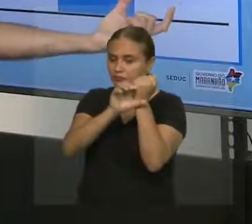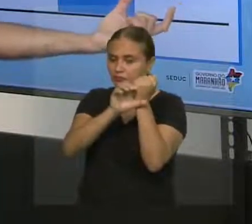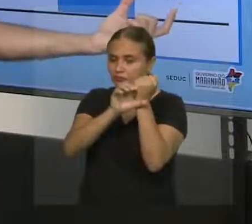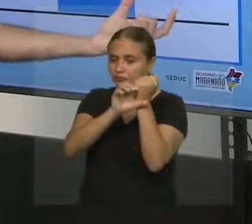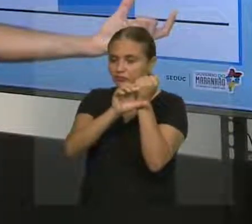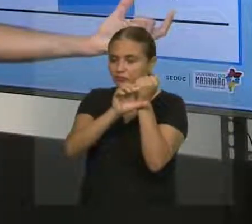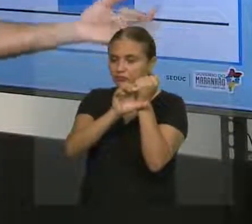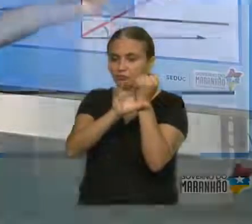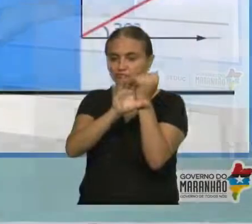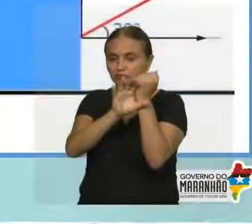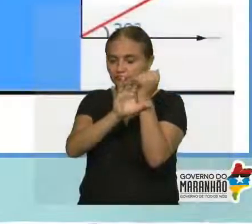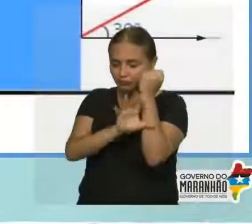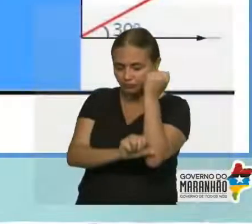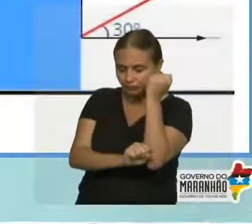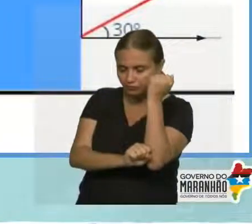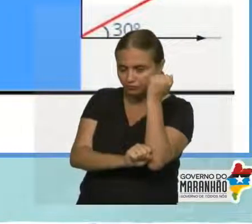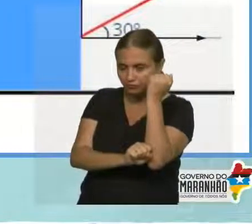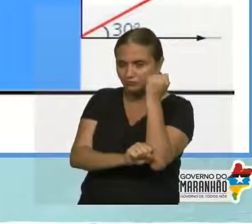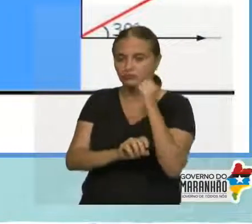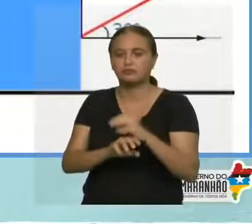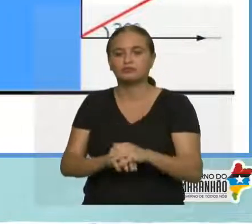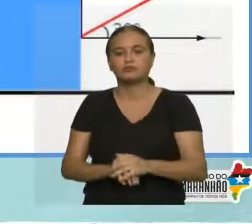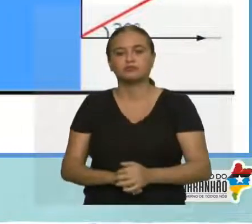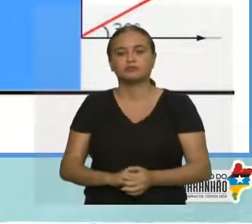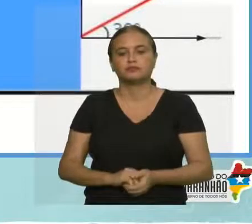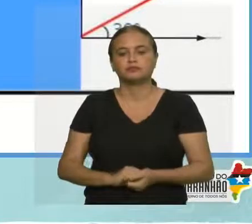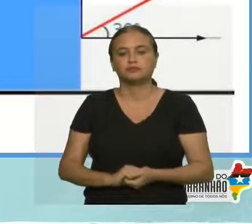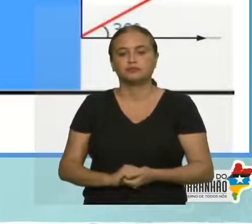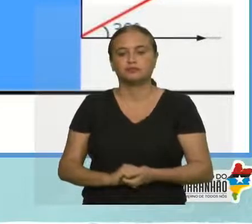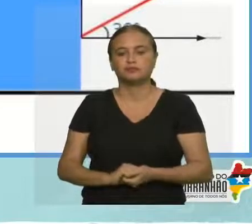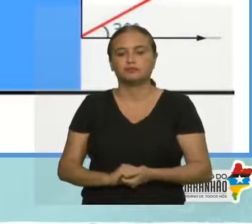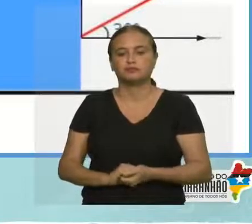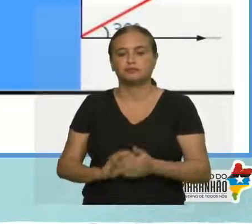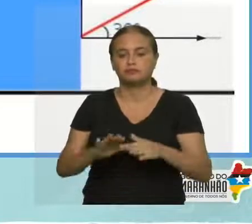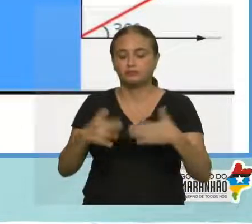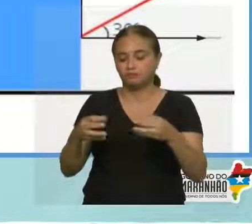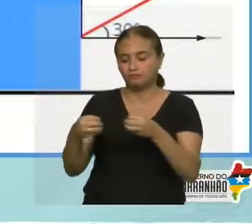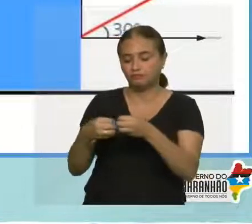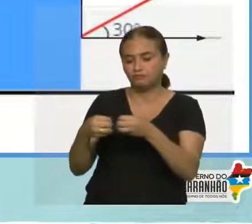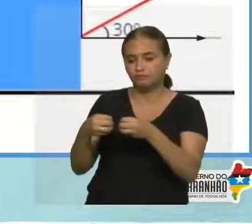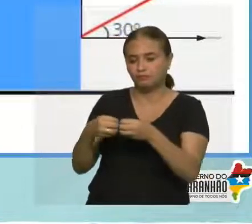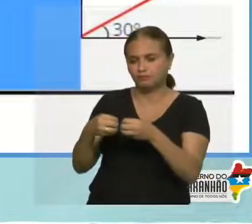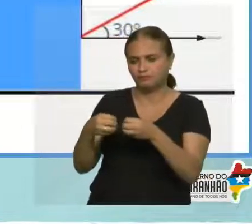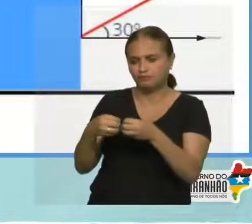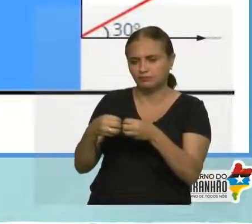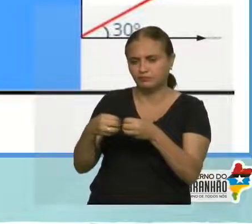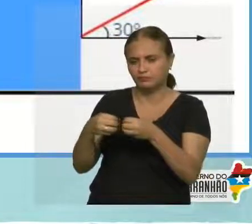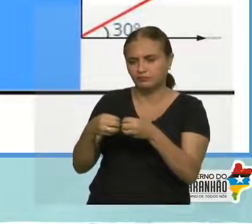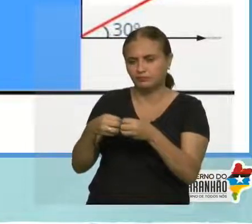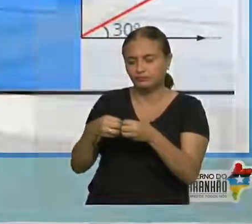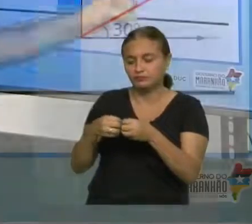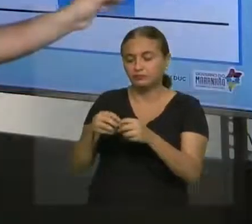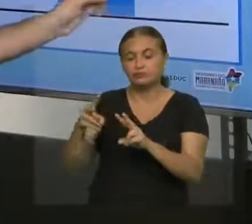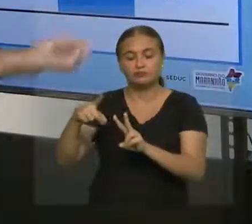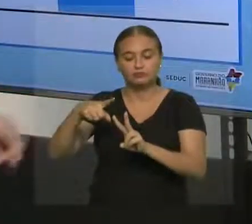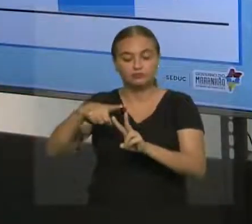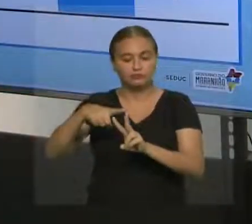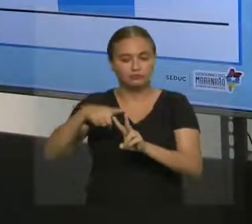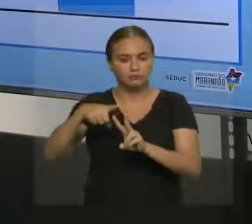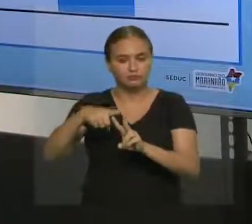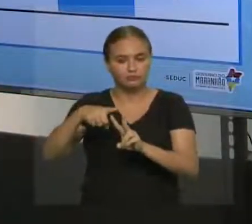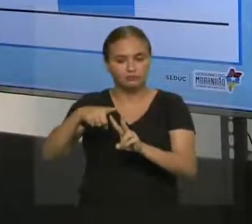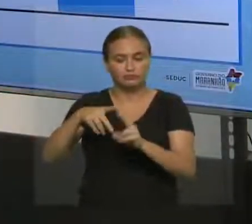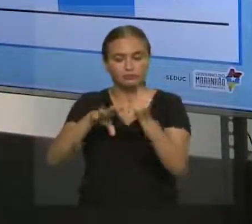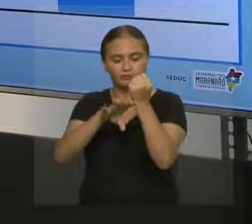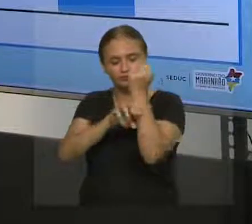F vezes seno cosseno. O é F de Y? É F vezes seno cosseno. Quem está próximo do vetor é cosseno. O que sobrou